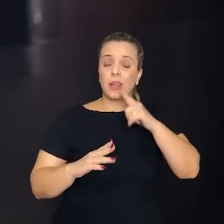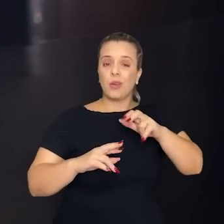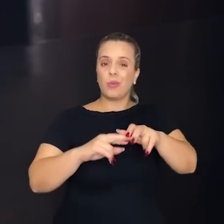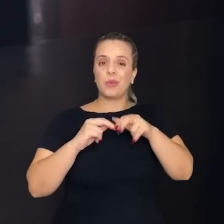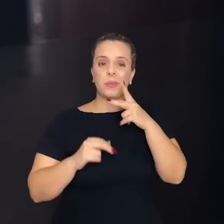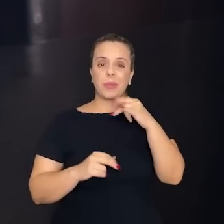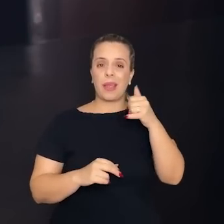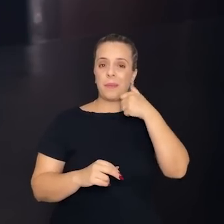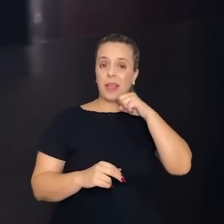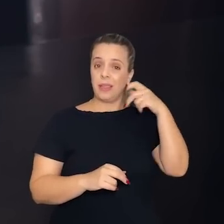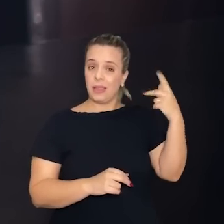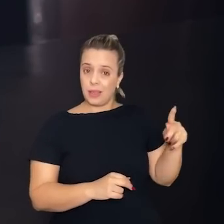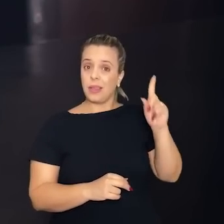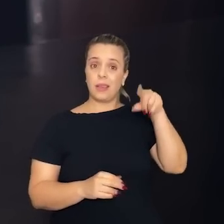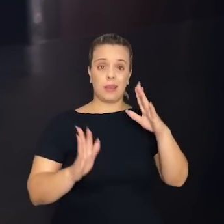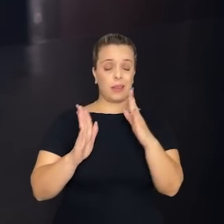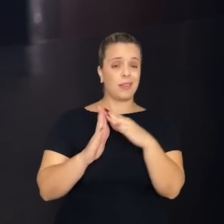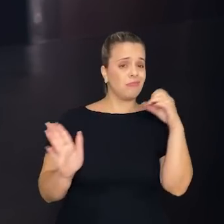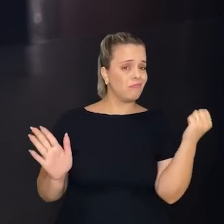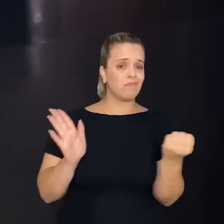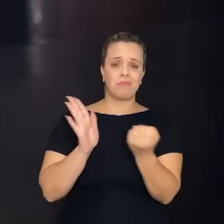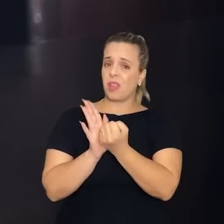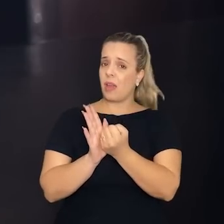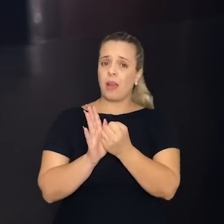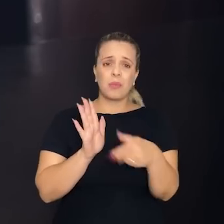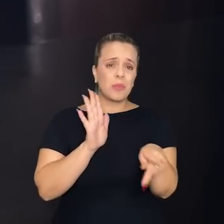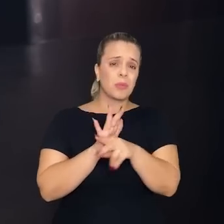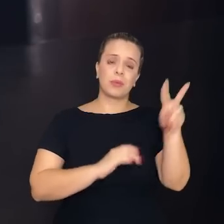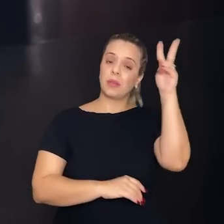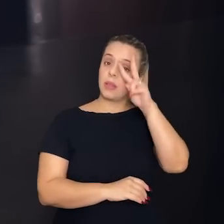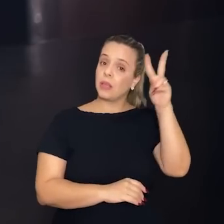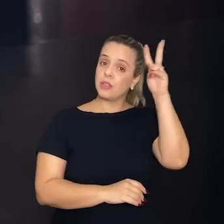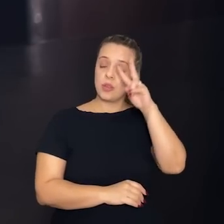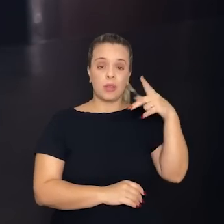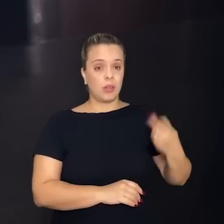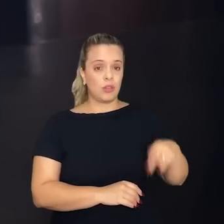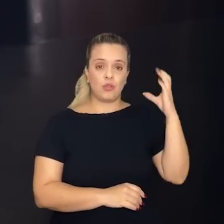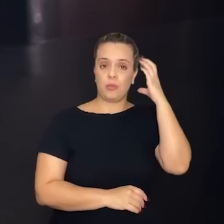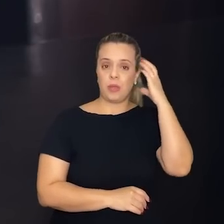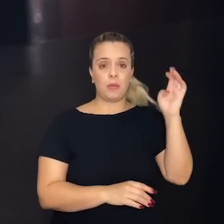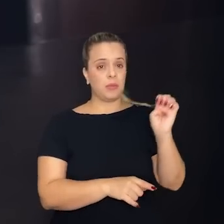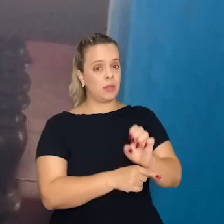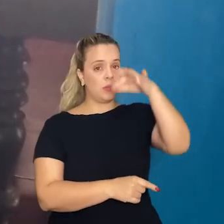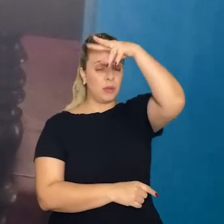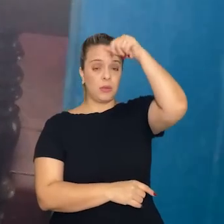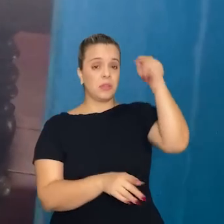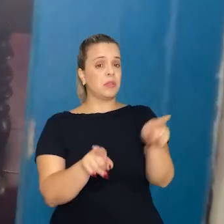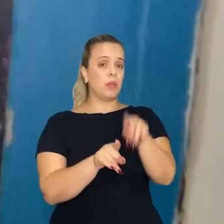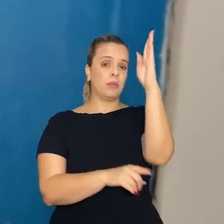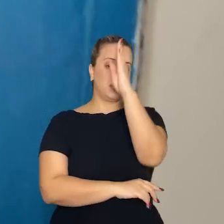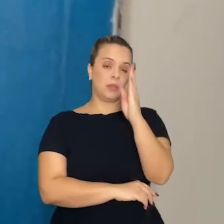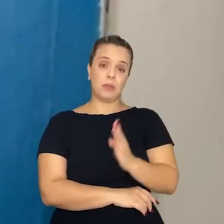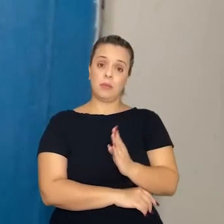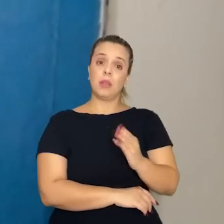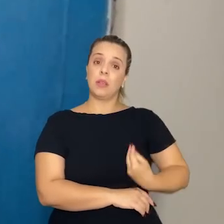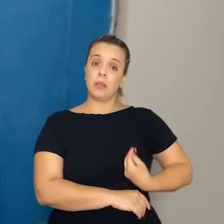casa é um símbolo que reúne que reúne momentos históricos para Cuiabá, para Mato Grosso e para o Brasil. E ela está